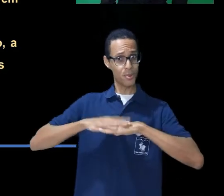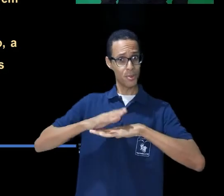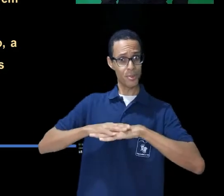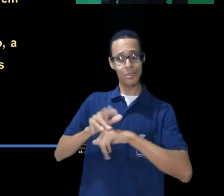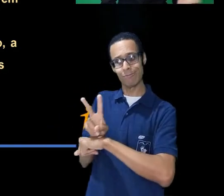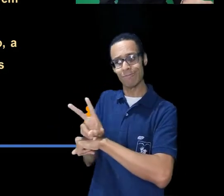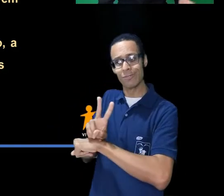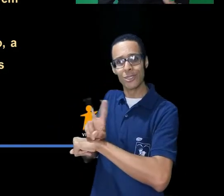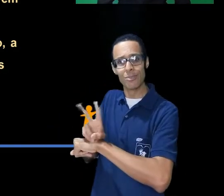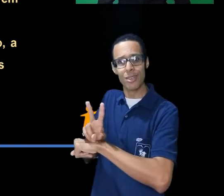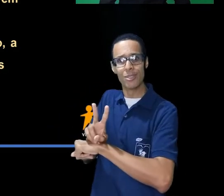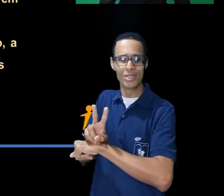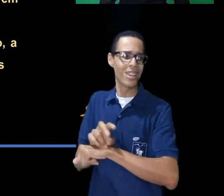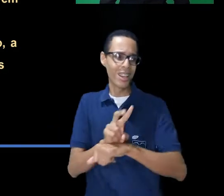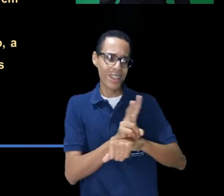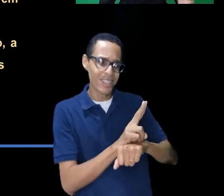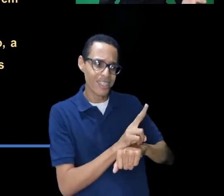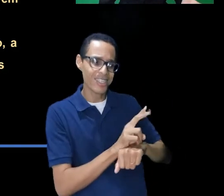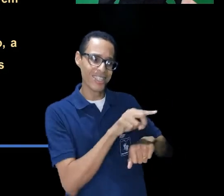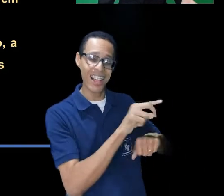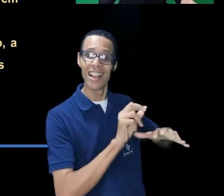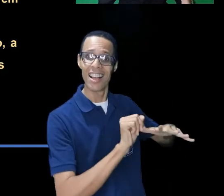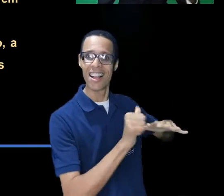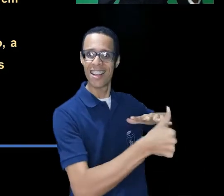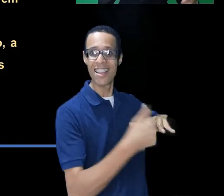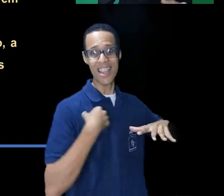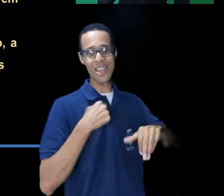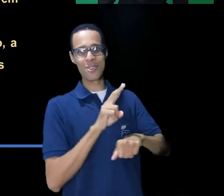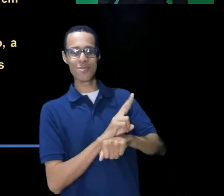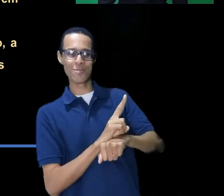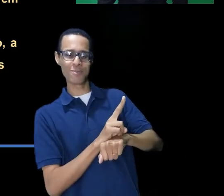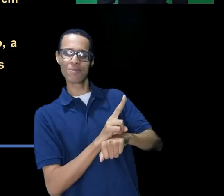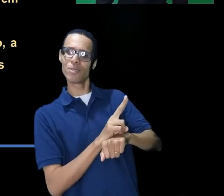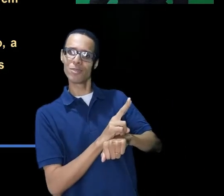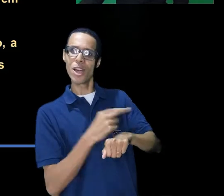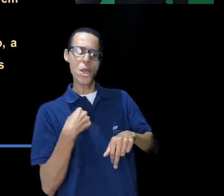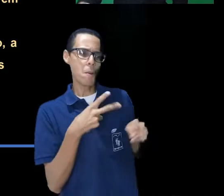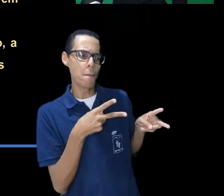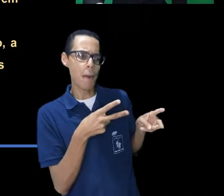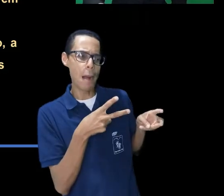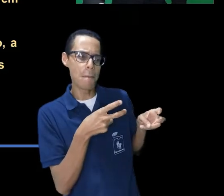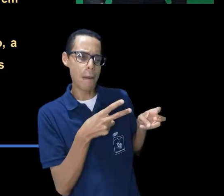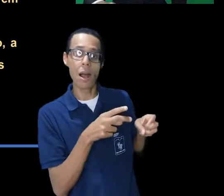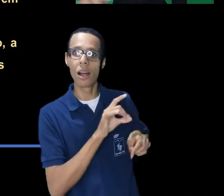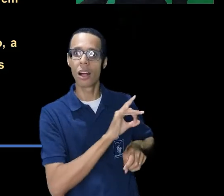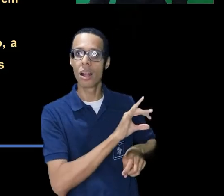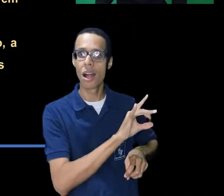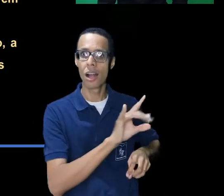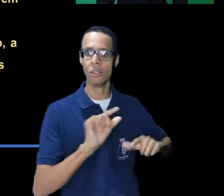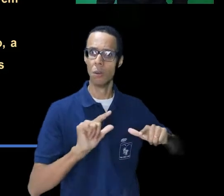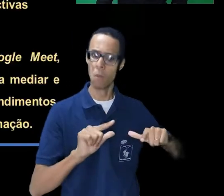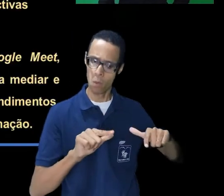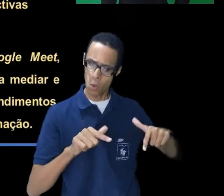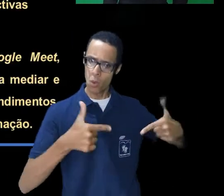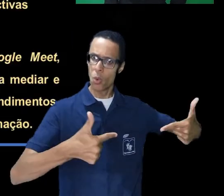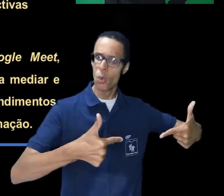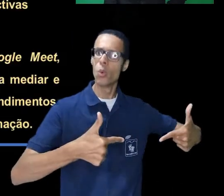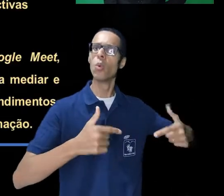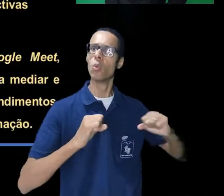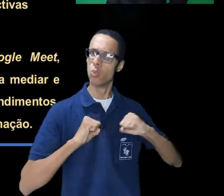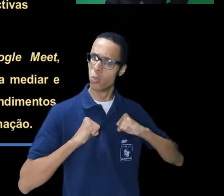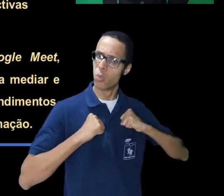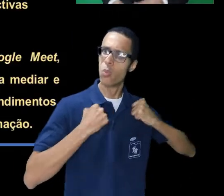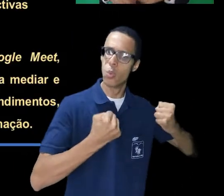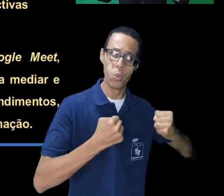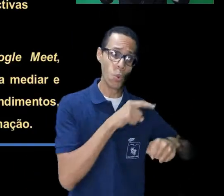quanto ao uso dos recursos tecnológicos disponíveis para o desenvolvimento socioeducacional. A nossa